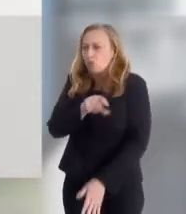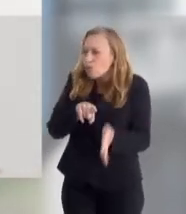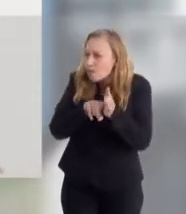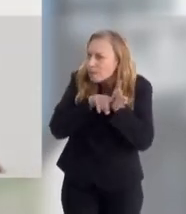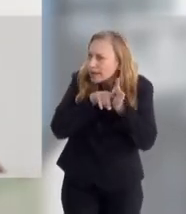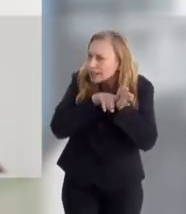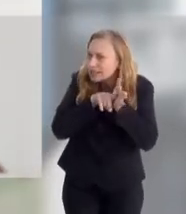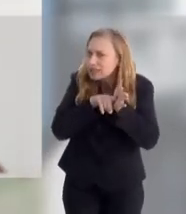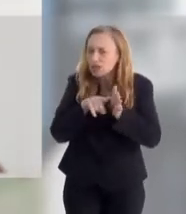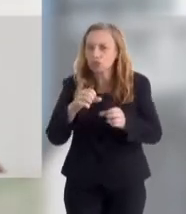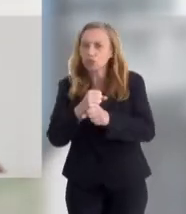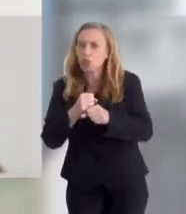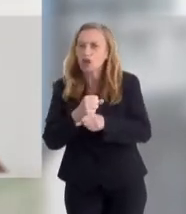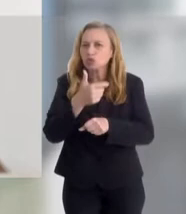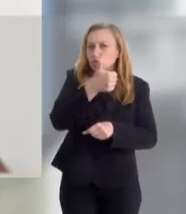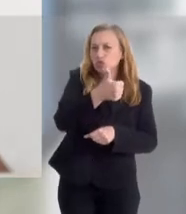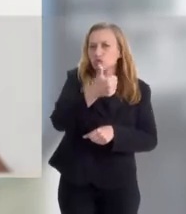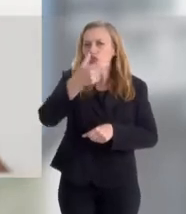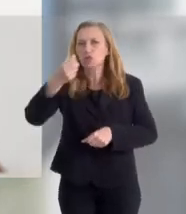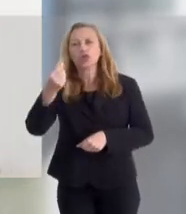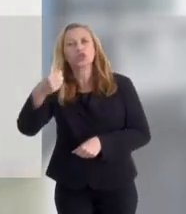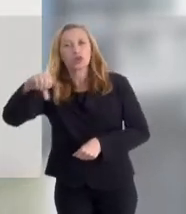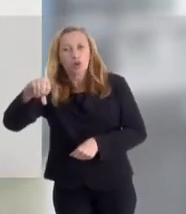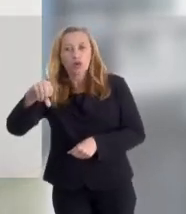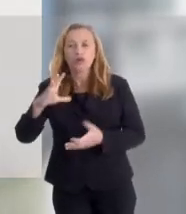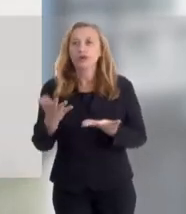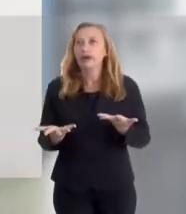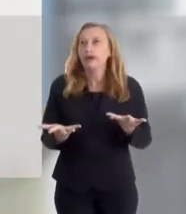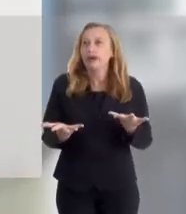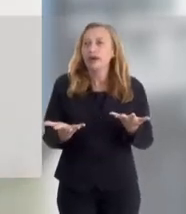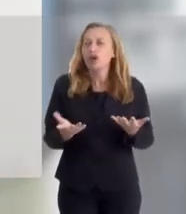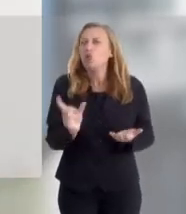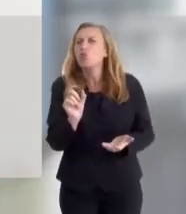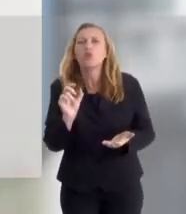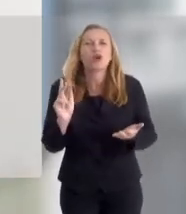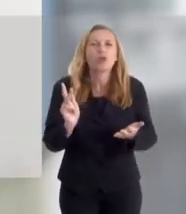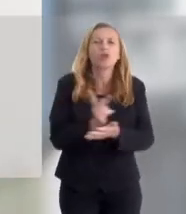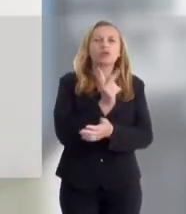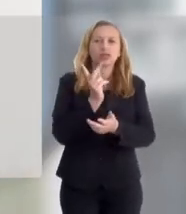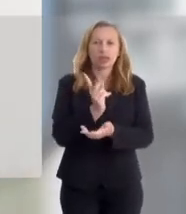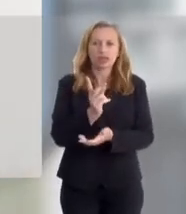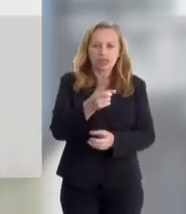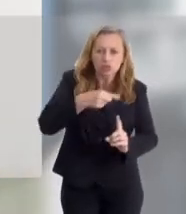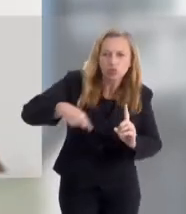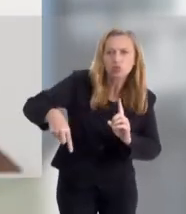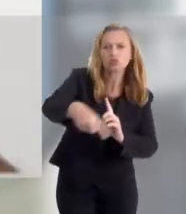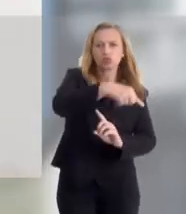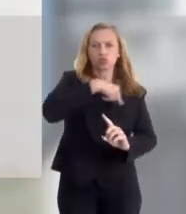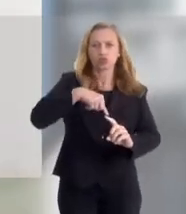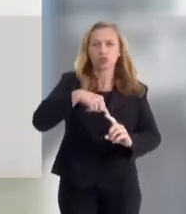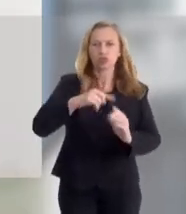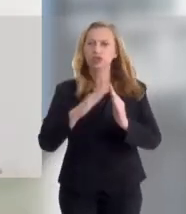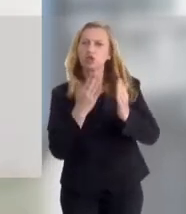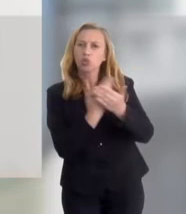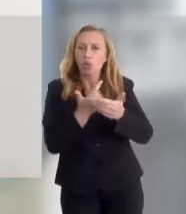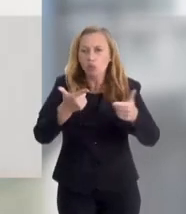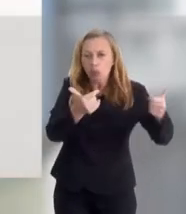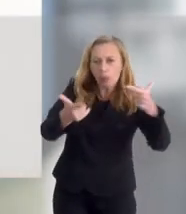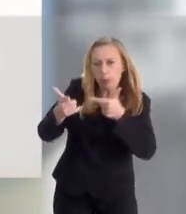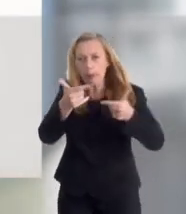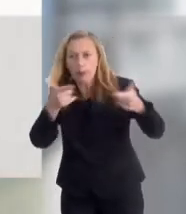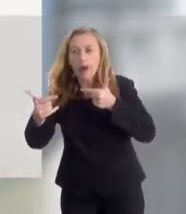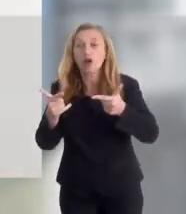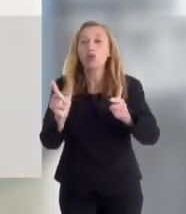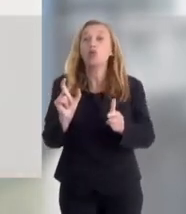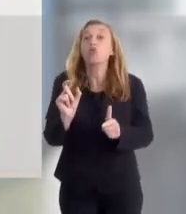pesquisa que foi feita no ano de 2009 envolvendo o que acontece ao redor da escola, os tiroteios,